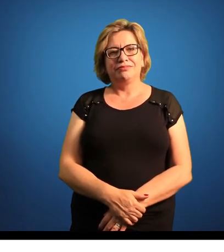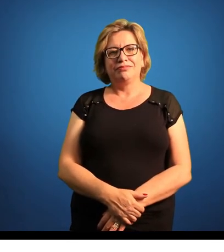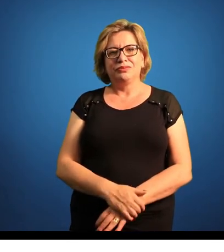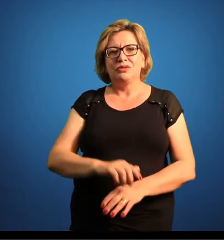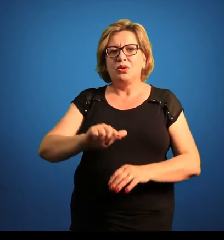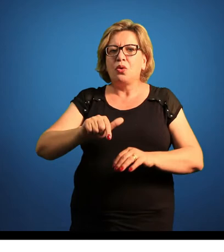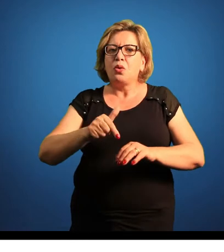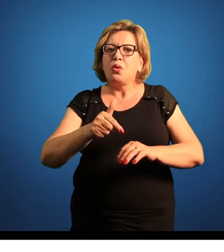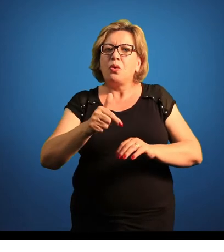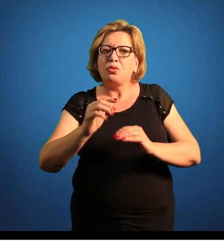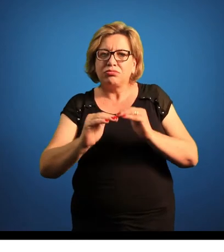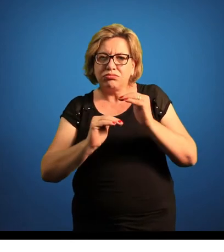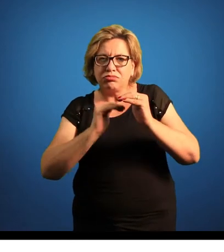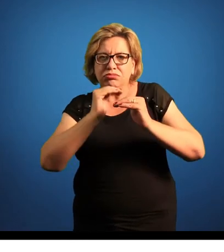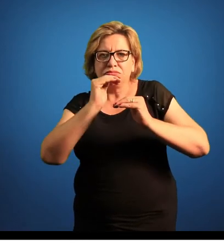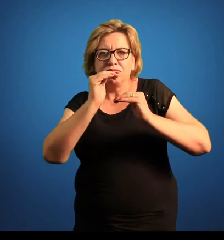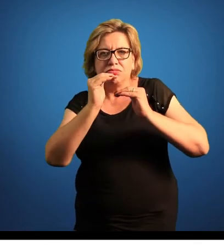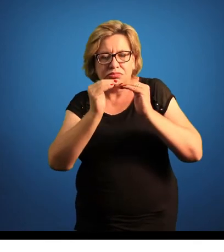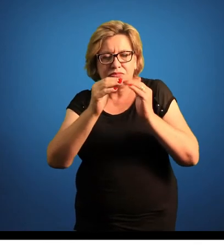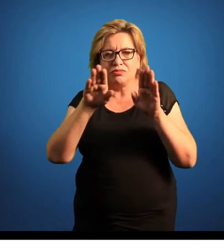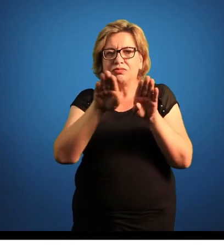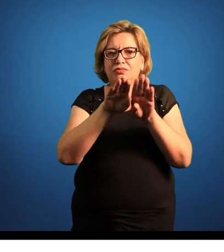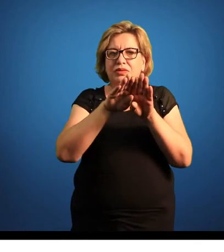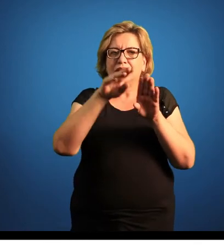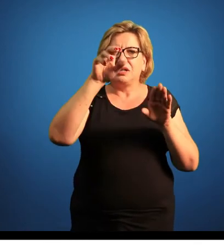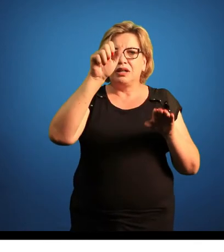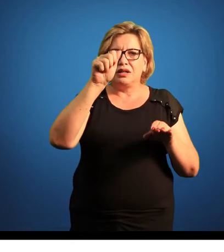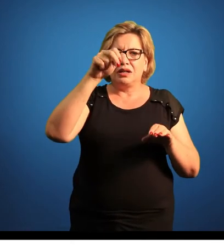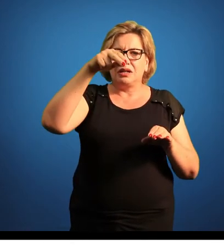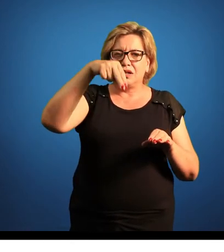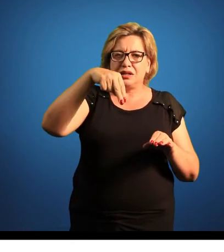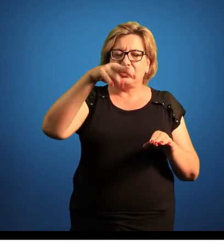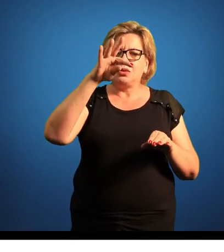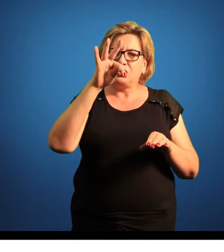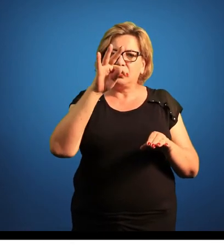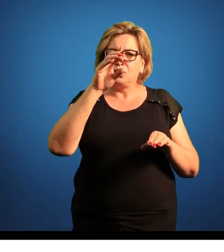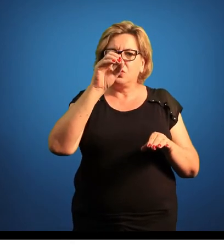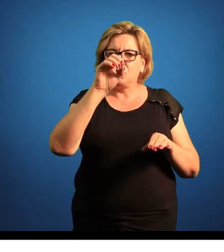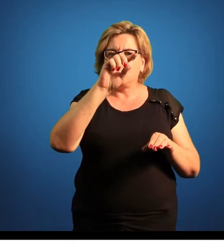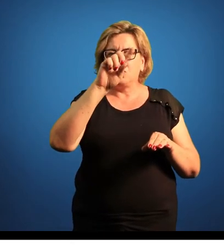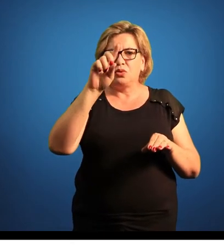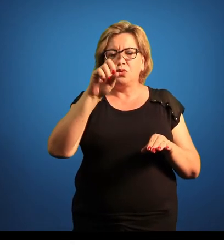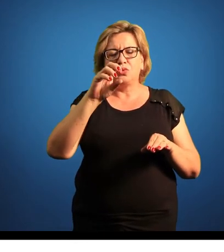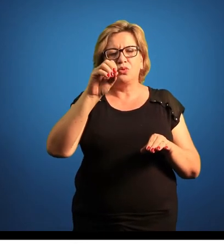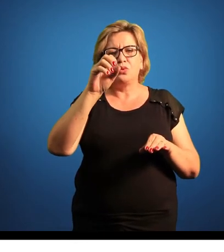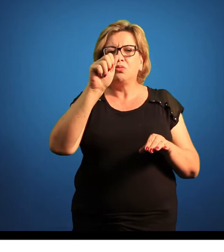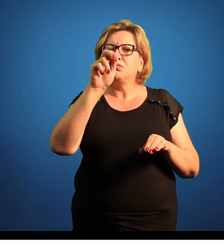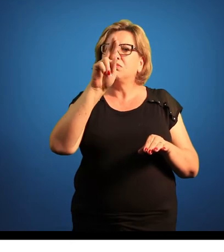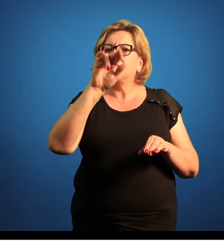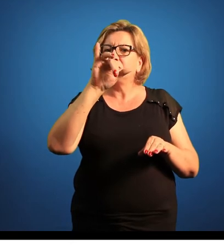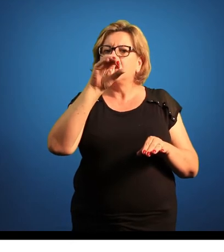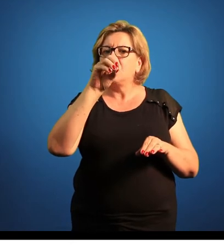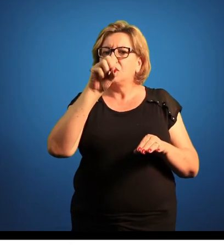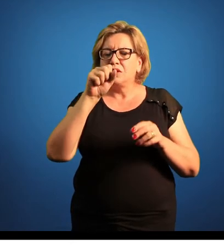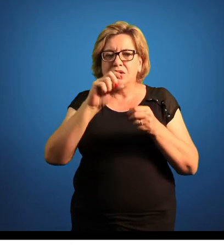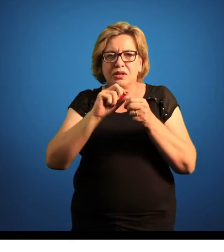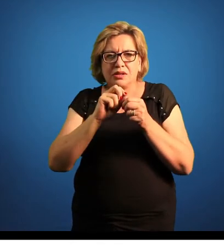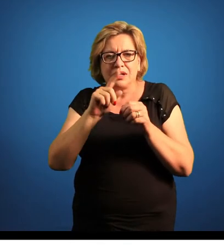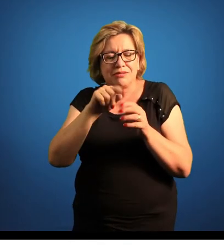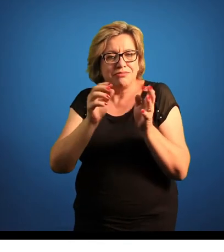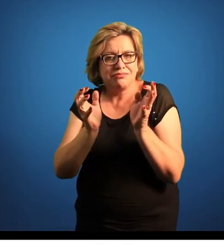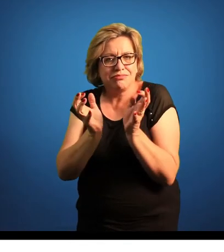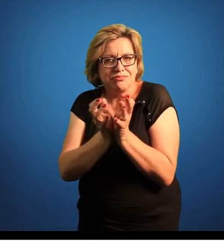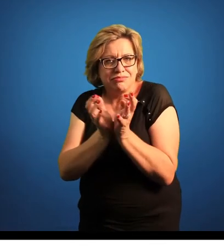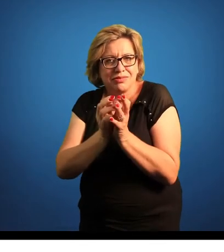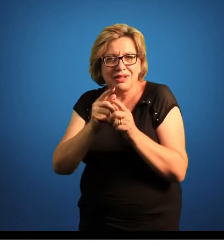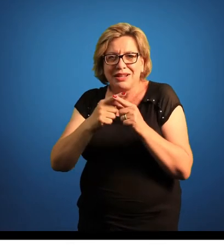Um outro caminho evolutivo que os antozoários seguiram foi a forma de criar colônias, né? Então esse aqui é conhecido como coral de couro, Mãos